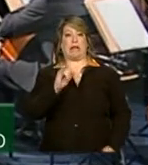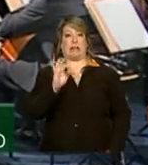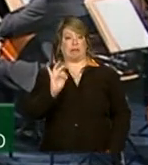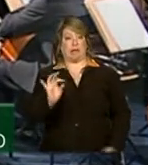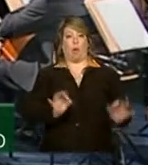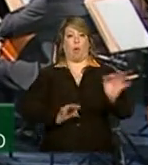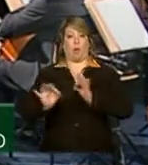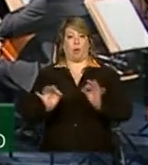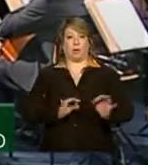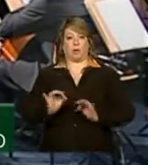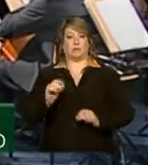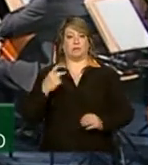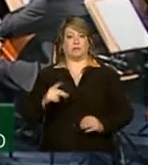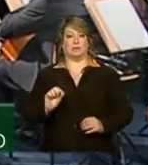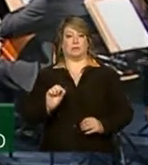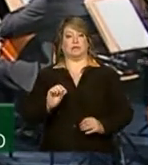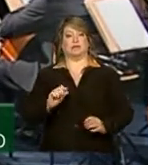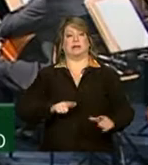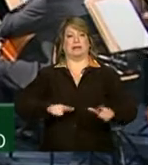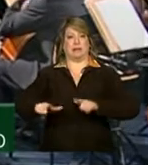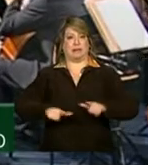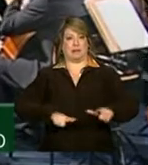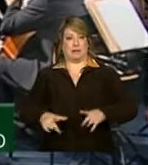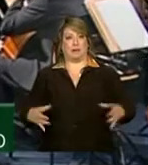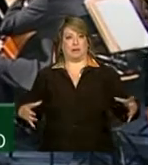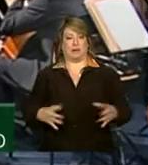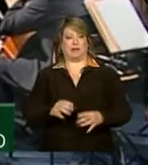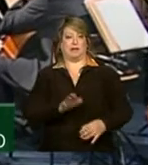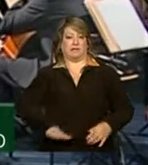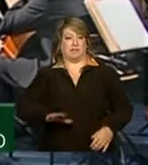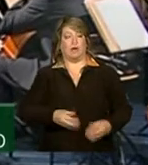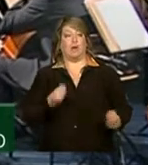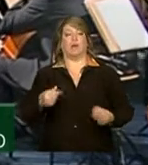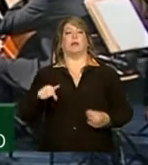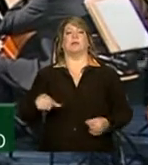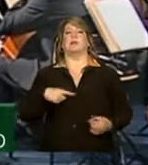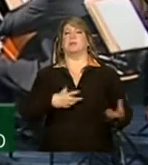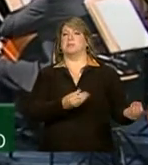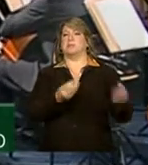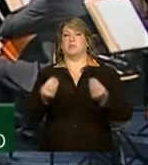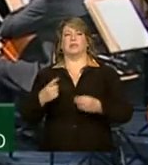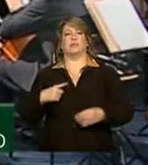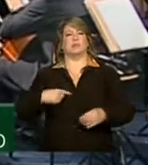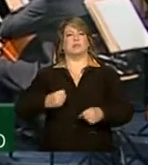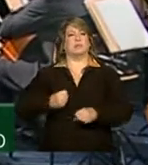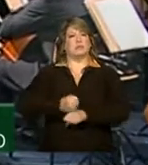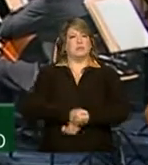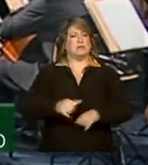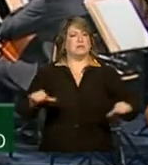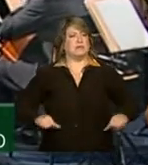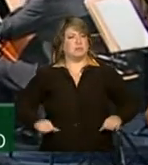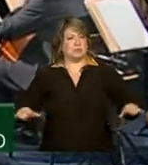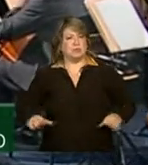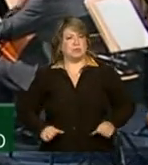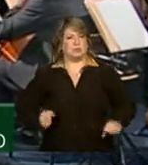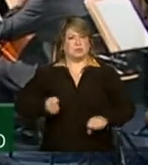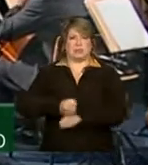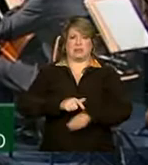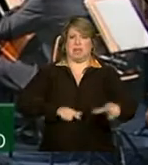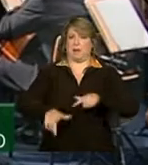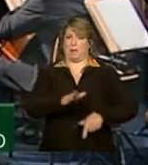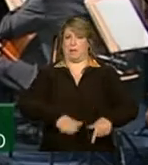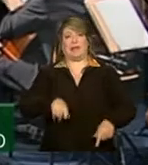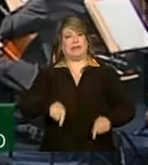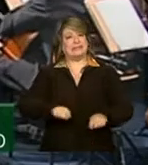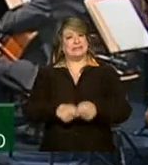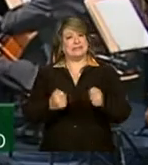mundo, cerca de 15 milhões de crianças e adolescentes são submetidos às piores formas de trabalho, que causam